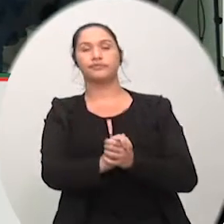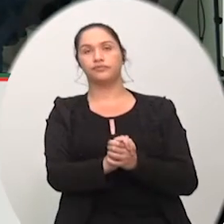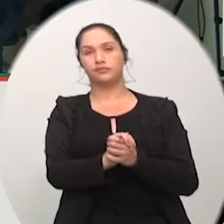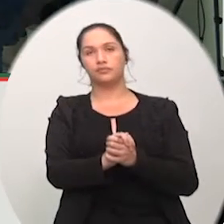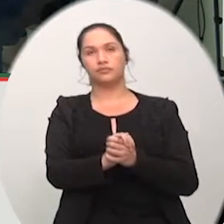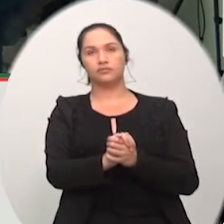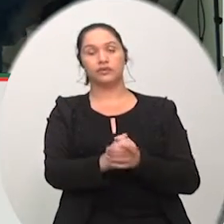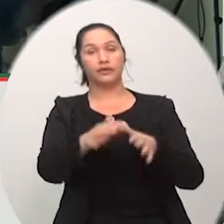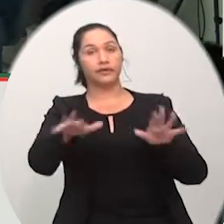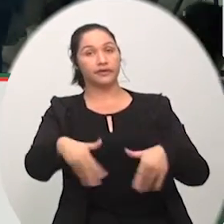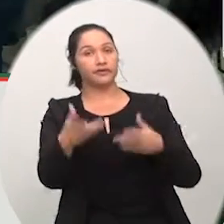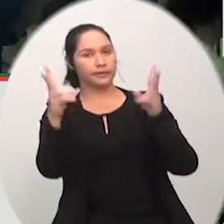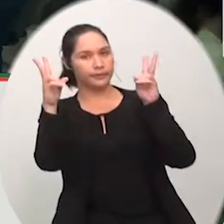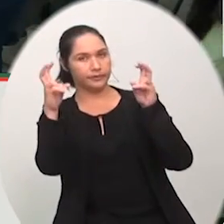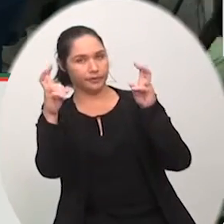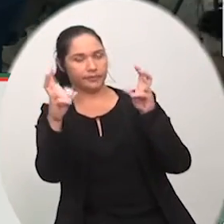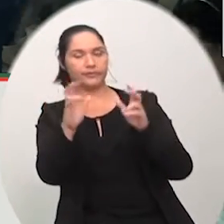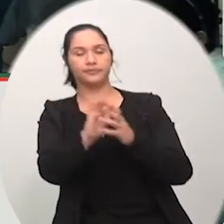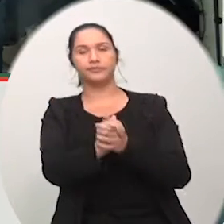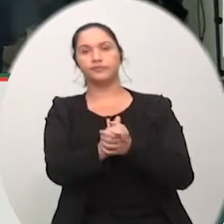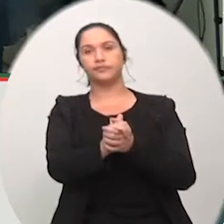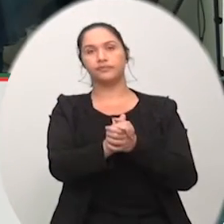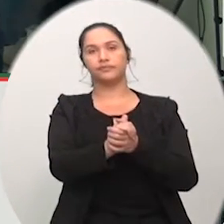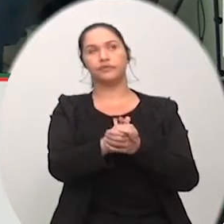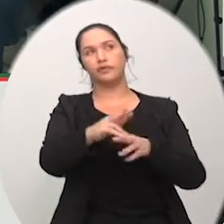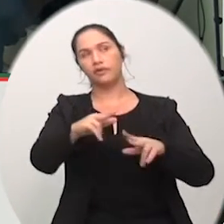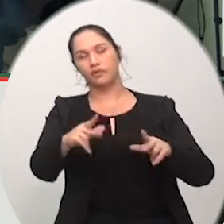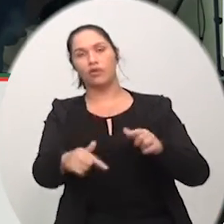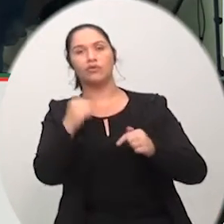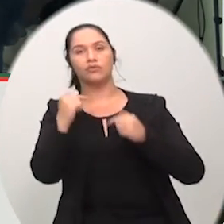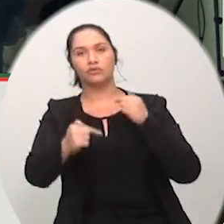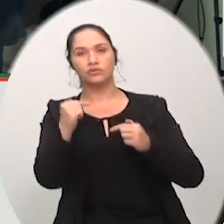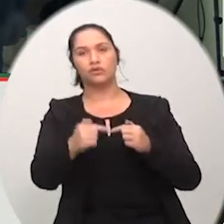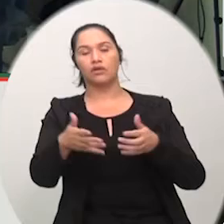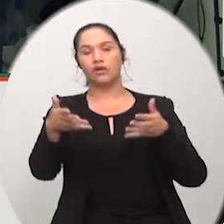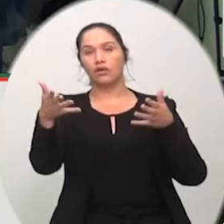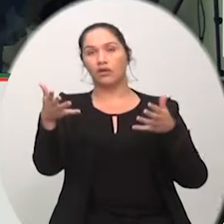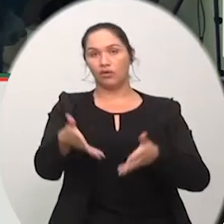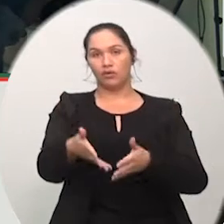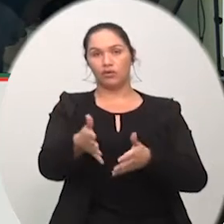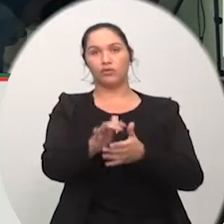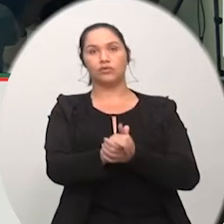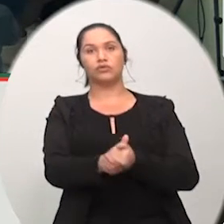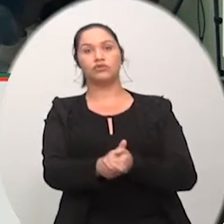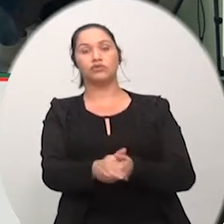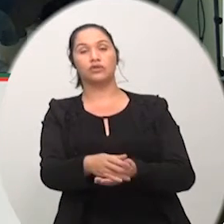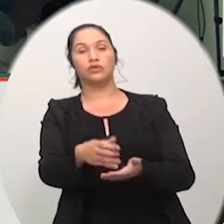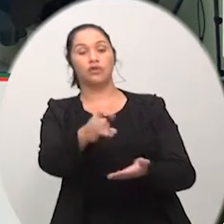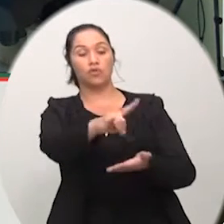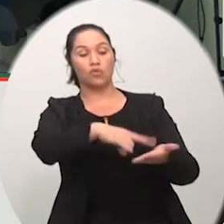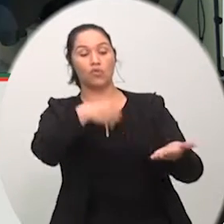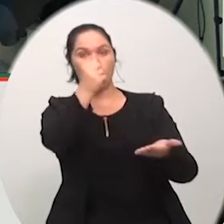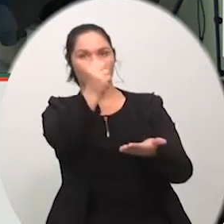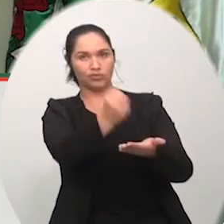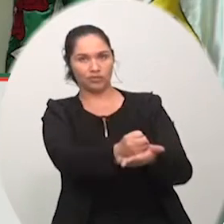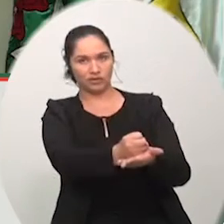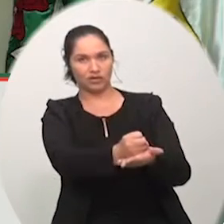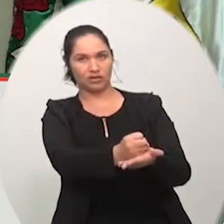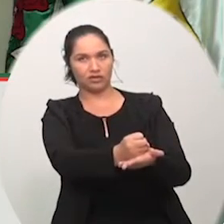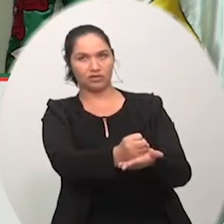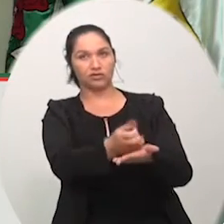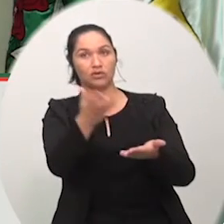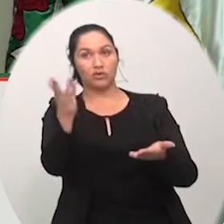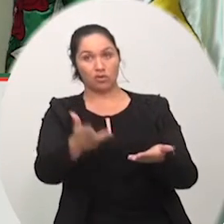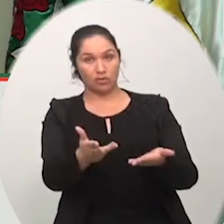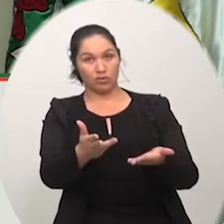Sobre esse mesmo assunto, logicamente, o que houve foi um destrato amigável, tanto é que esse contrato vence lá em 2023, 2024,